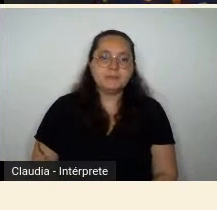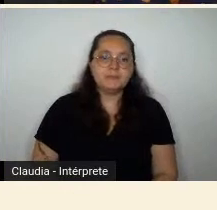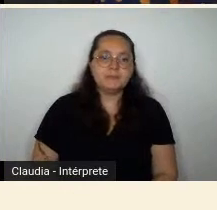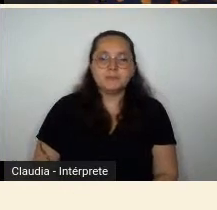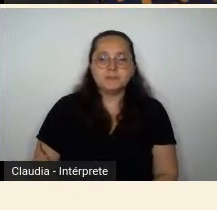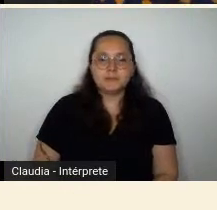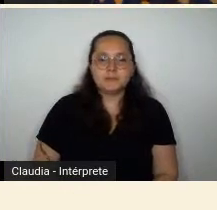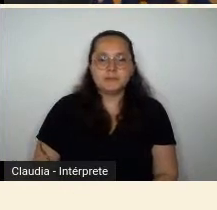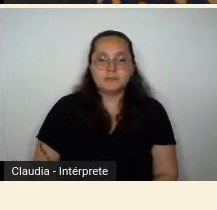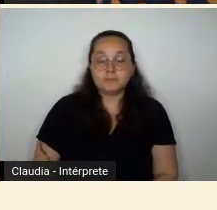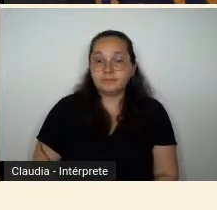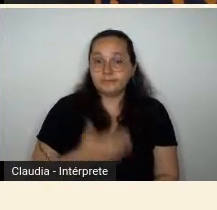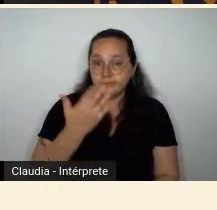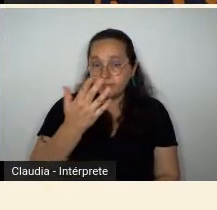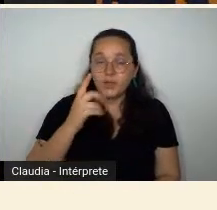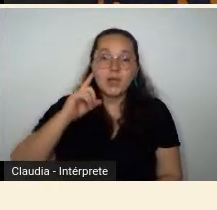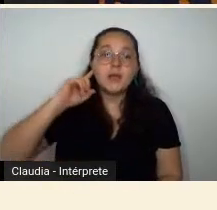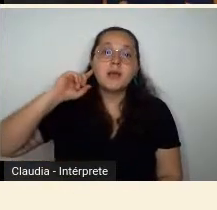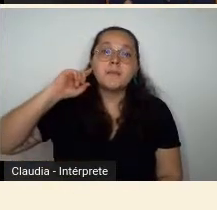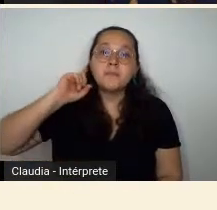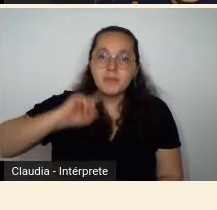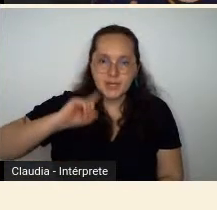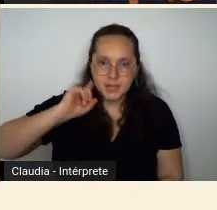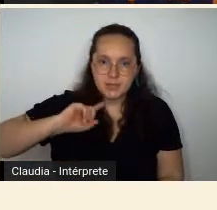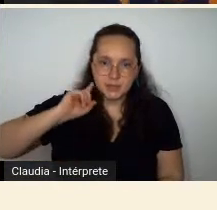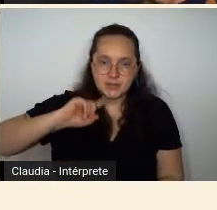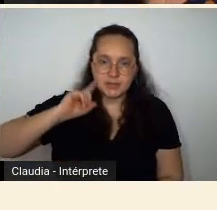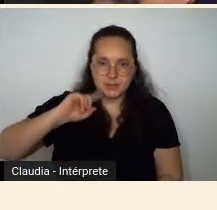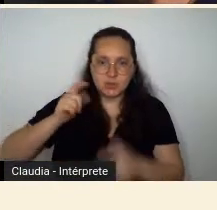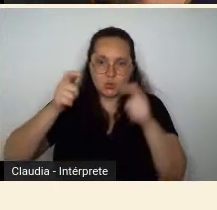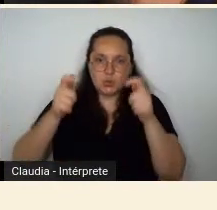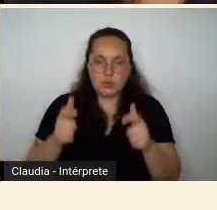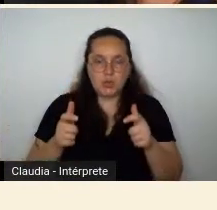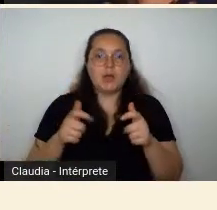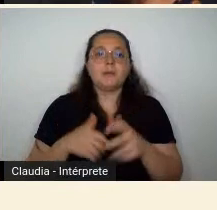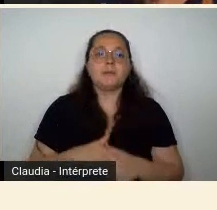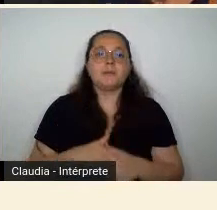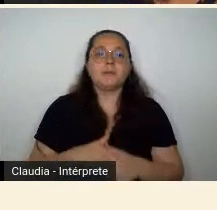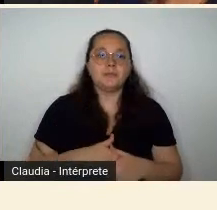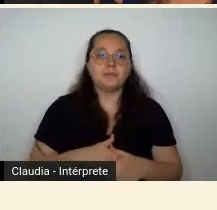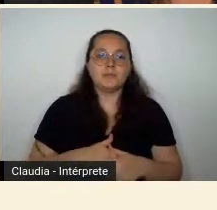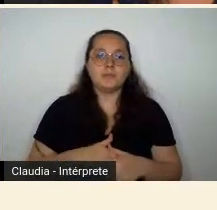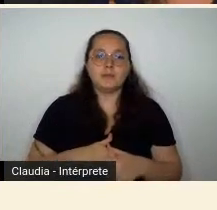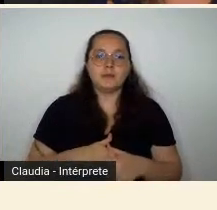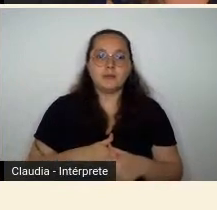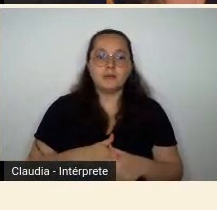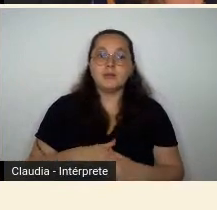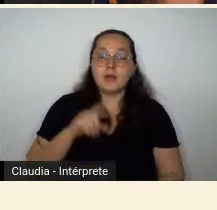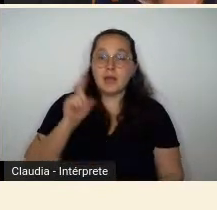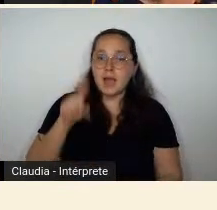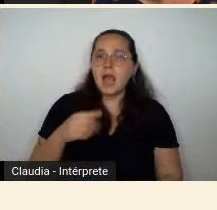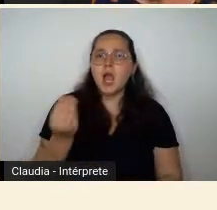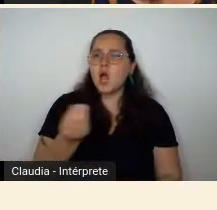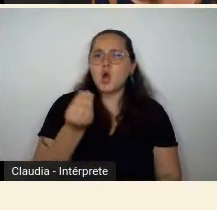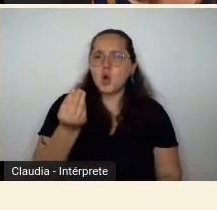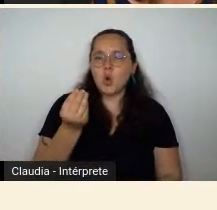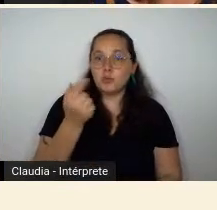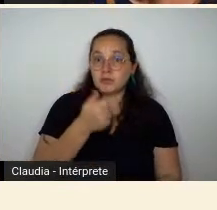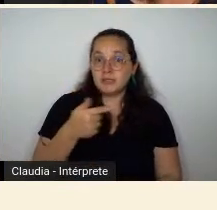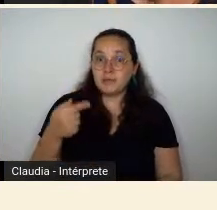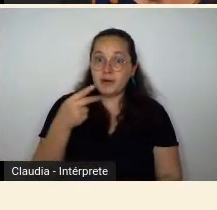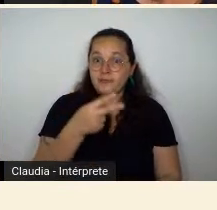Minas Gerais ele entra então na semana de 22 com a